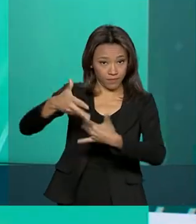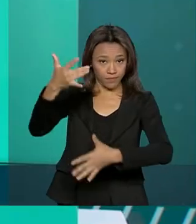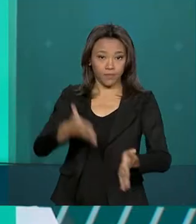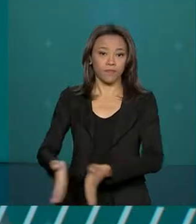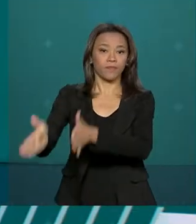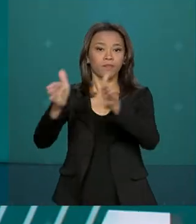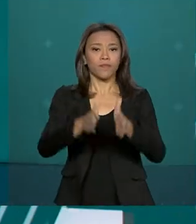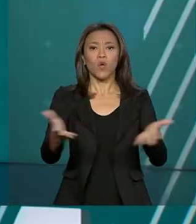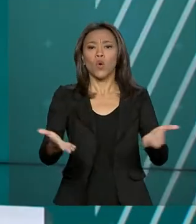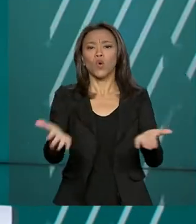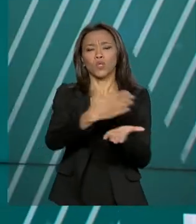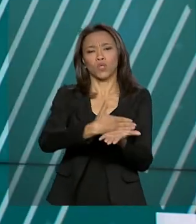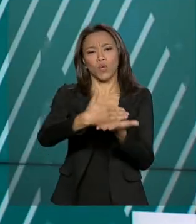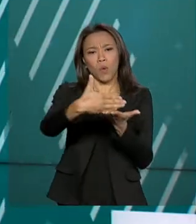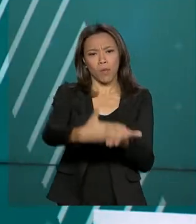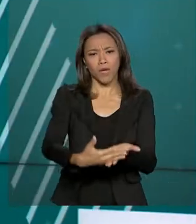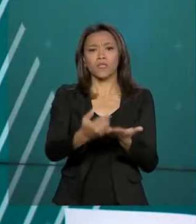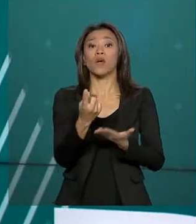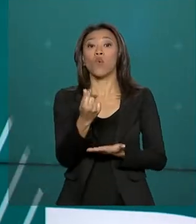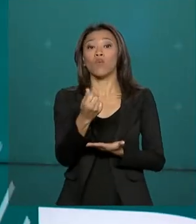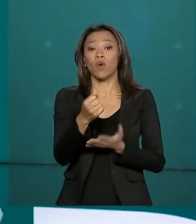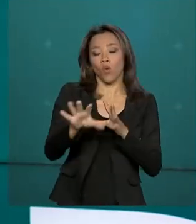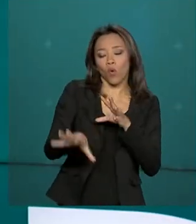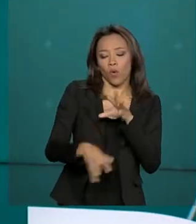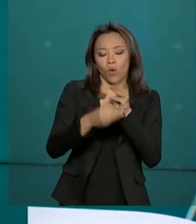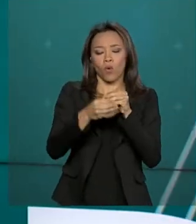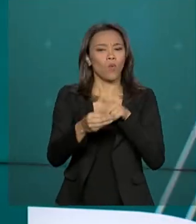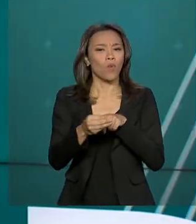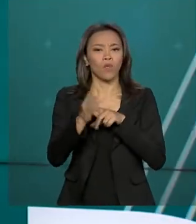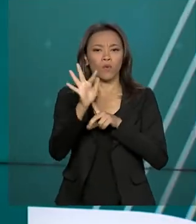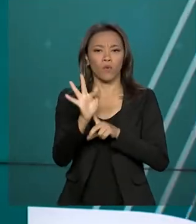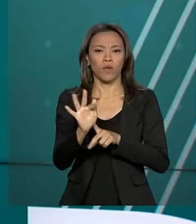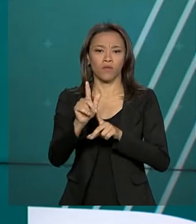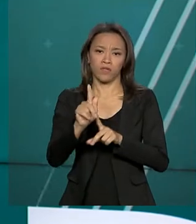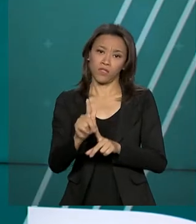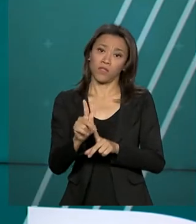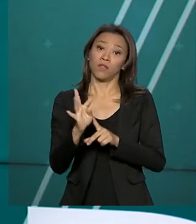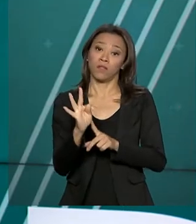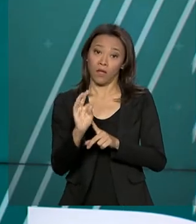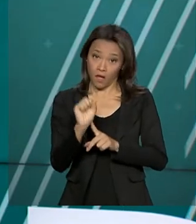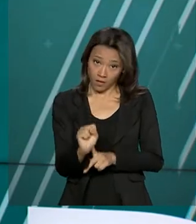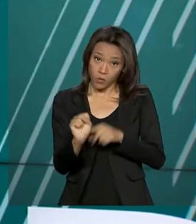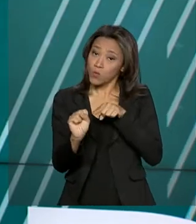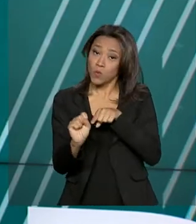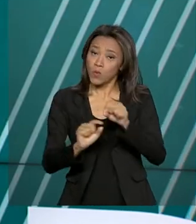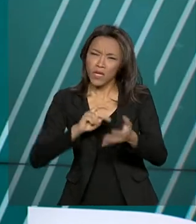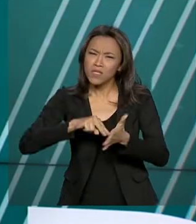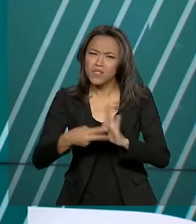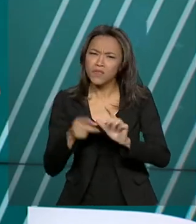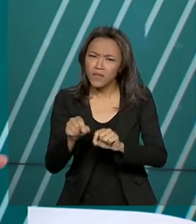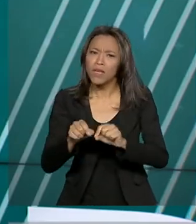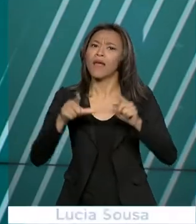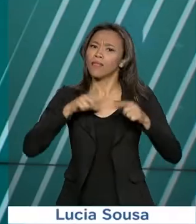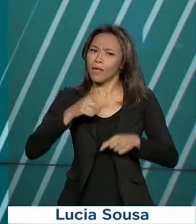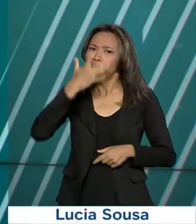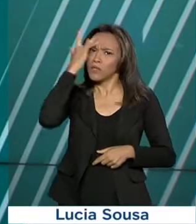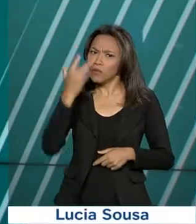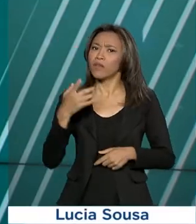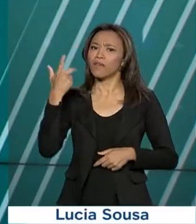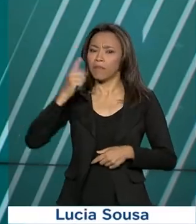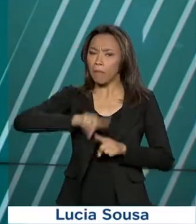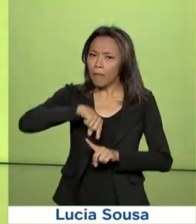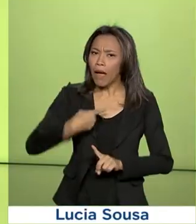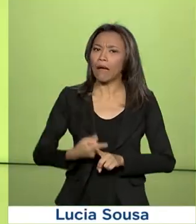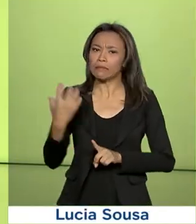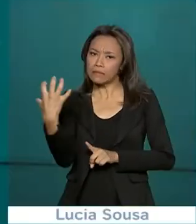Começam hoje os saques do valor complementar do FGTS, ou seja, tem gente que vai poder sacar mais que os 500